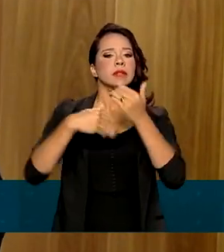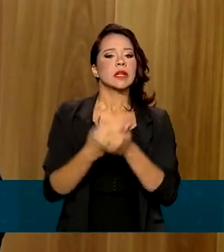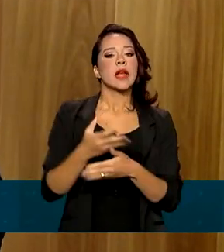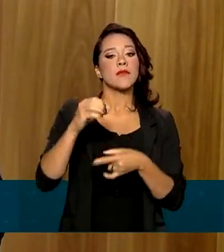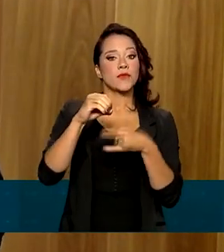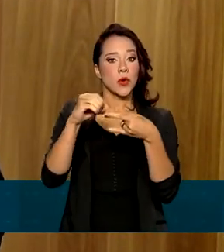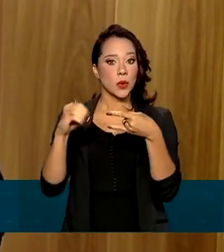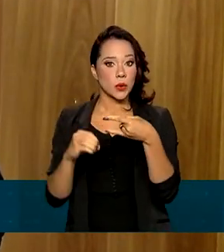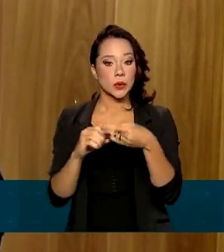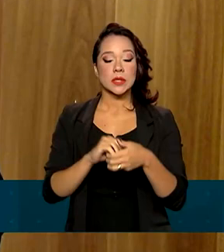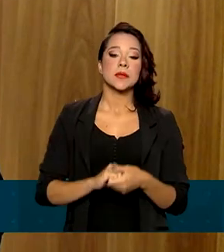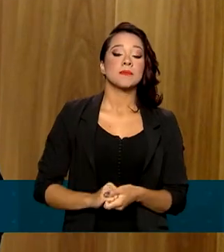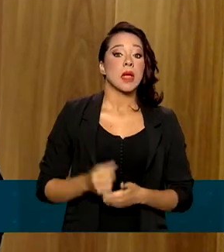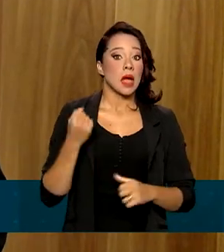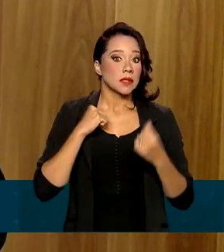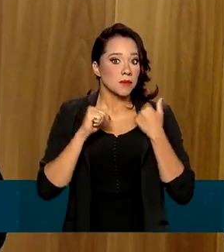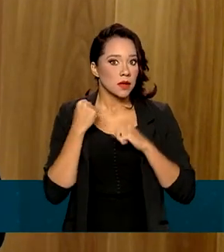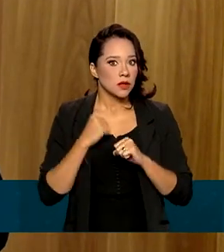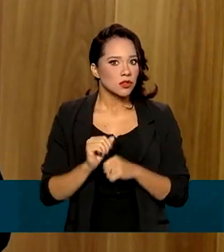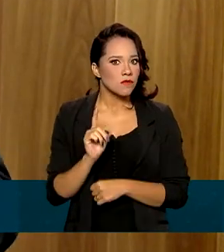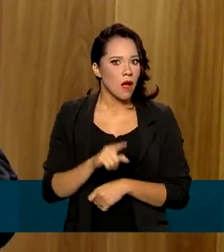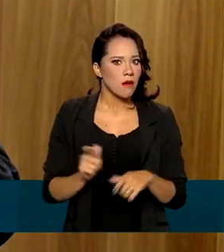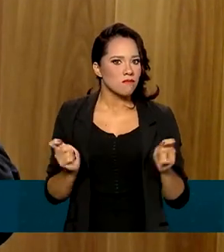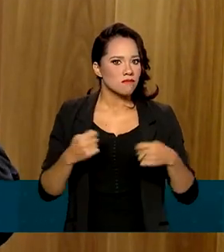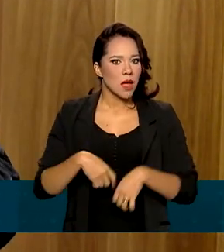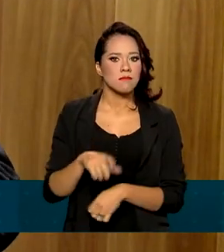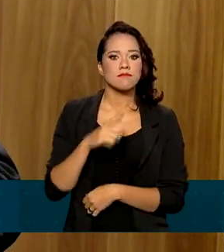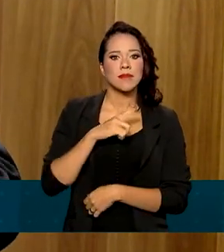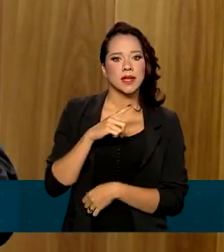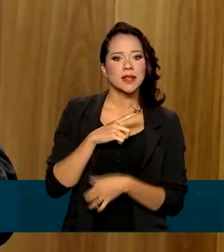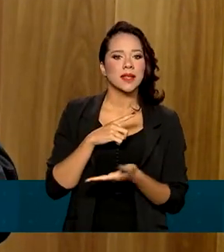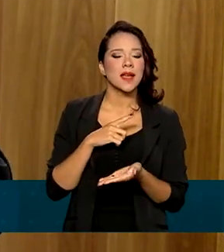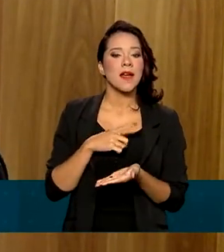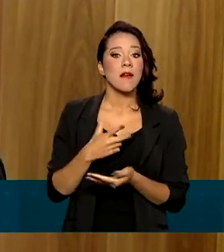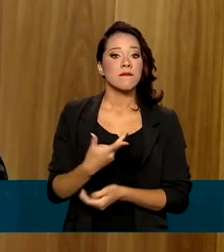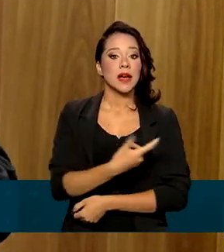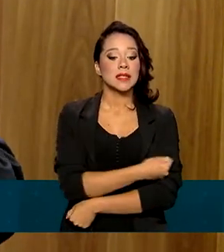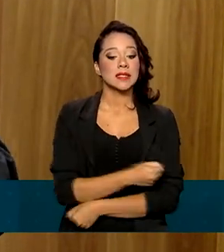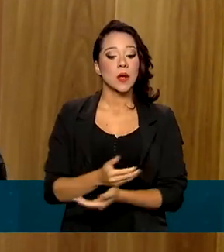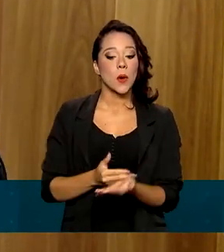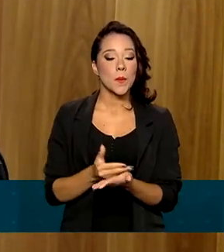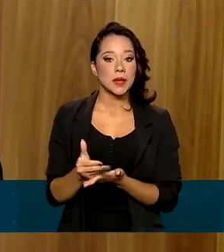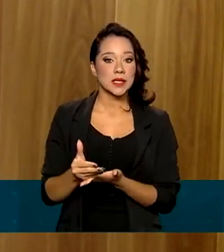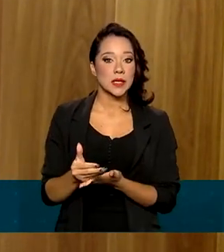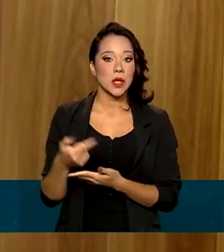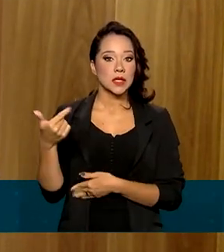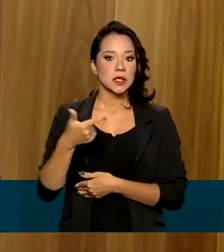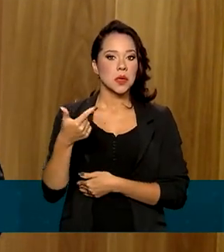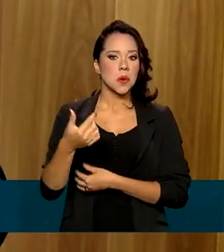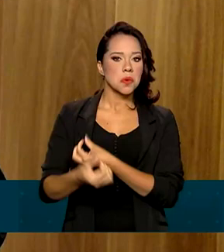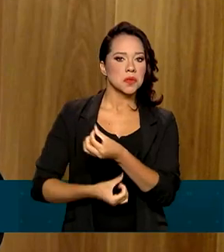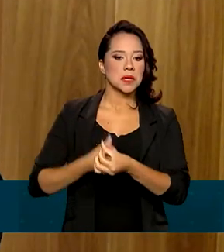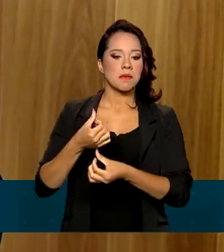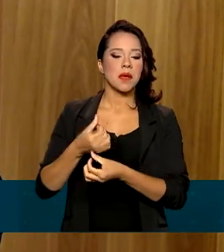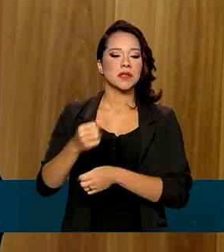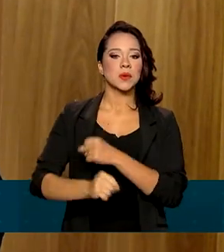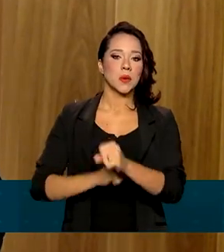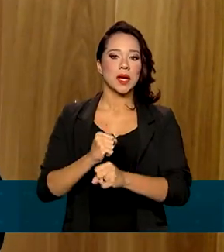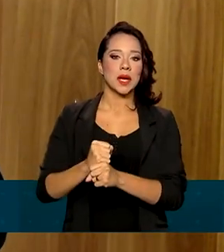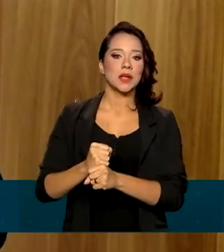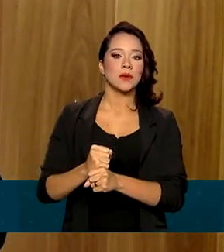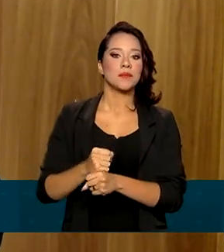Oswaldo Cruz. A expectativa é que se possa ter vacinas a partir do segundo semestre de